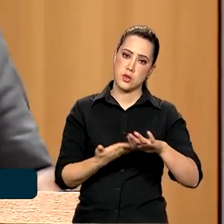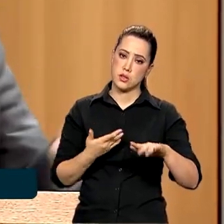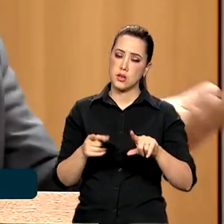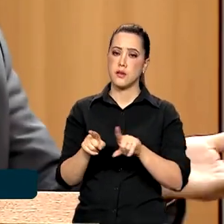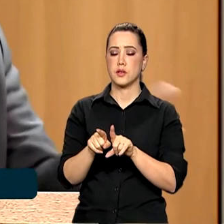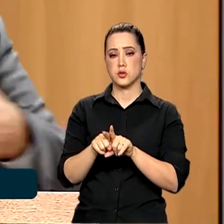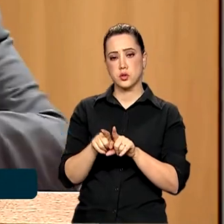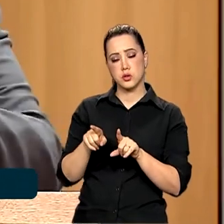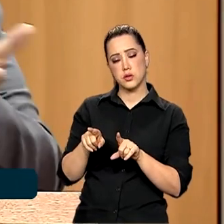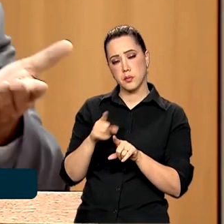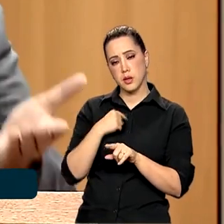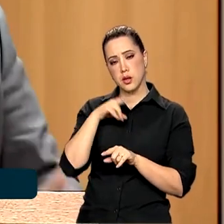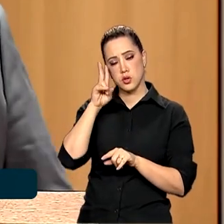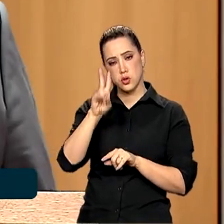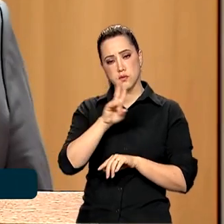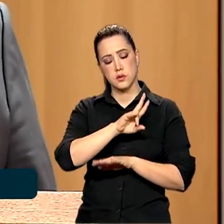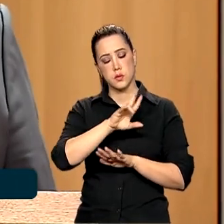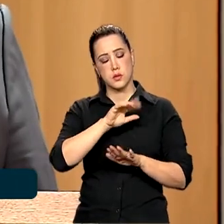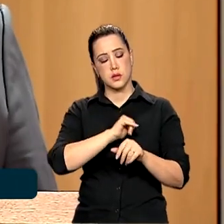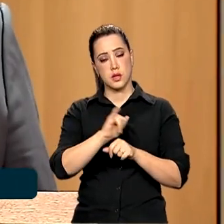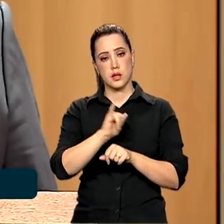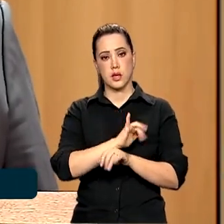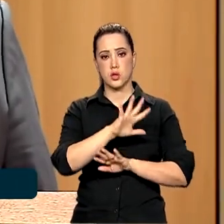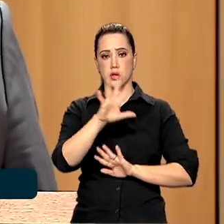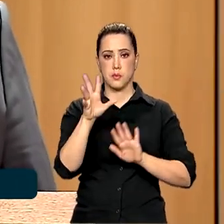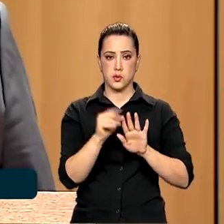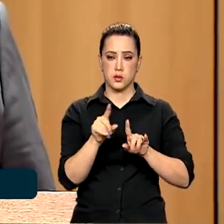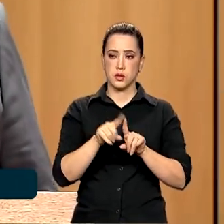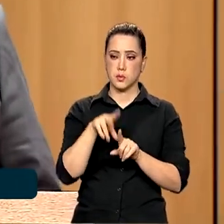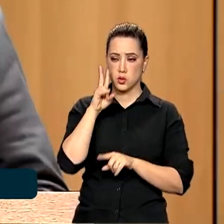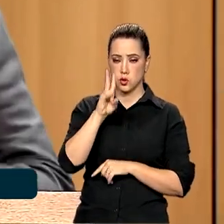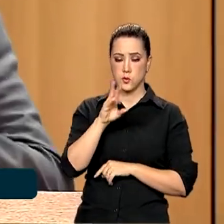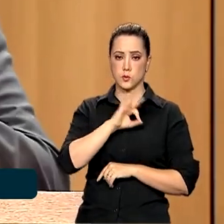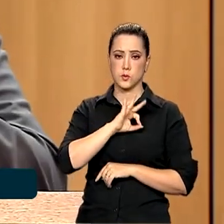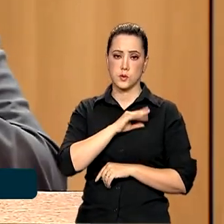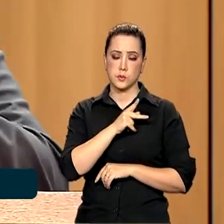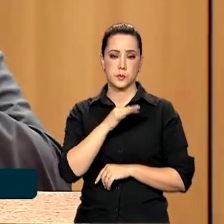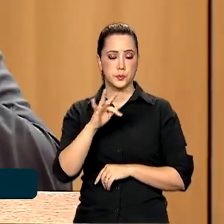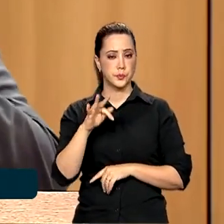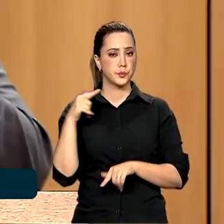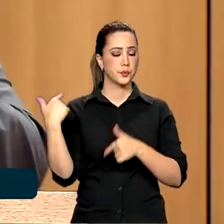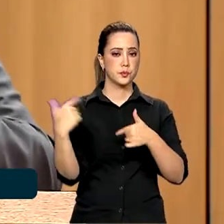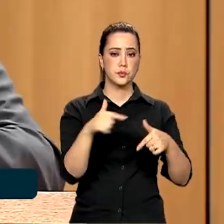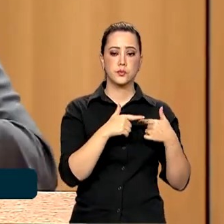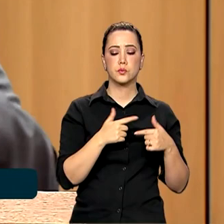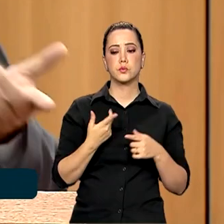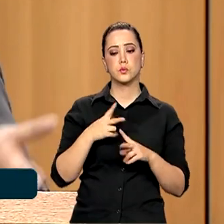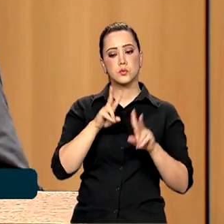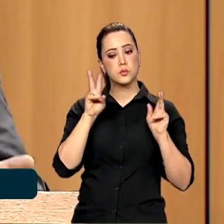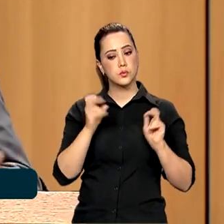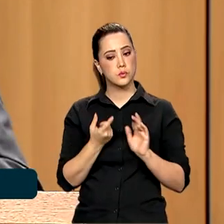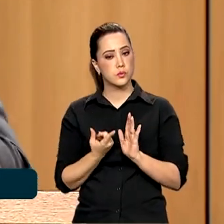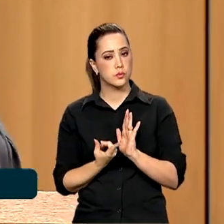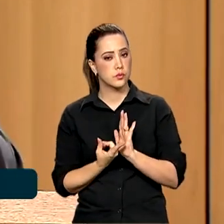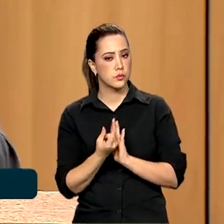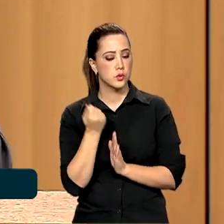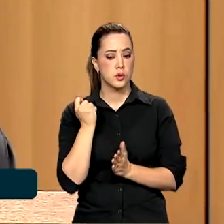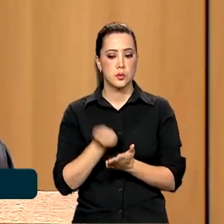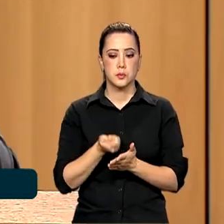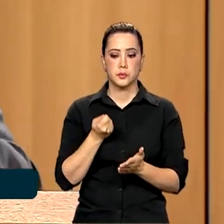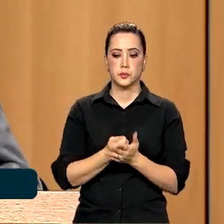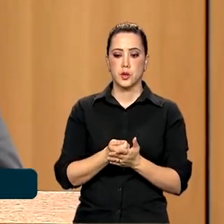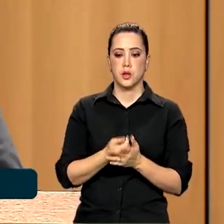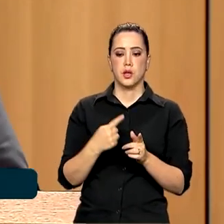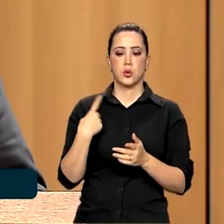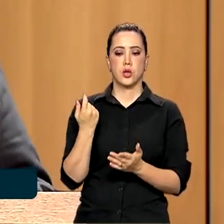Vimos hoje uma grande operação da Polícia Federal a respeito do financiamento de garimpos ilegais em Roraima e em